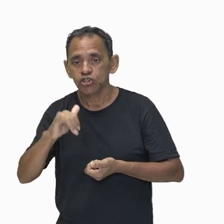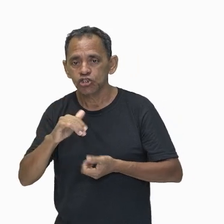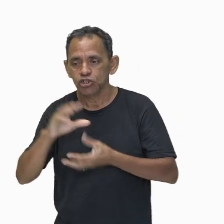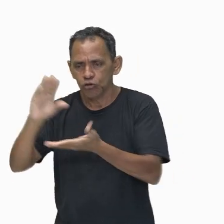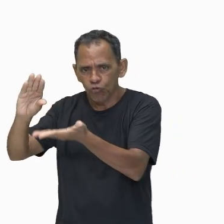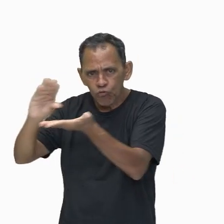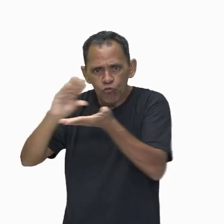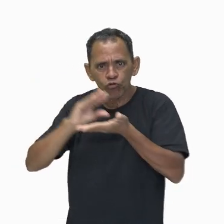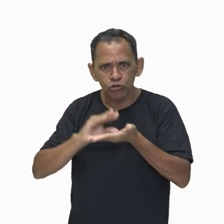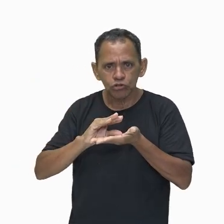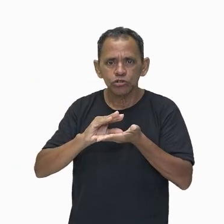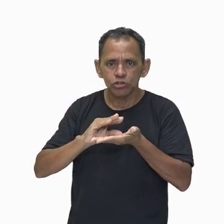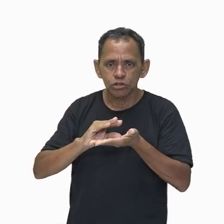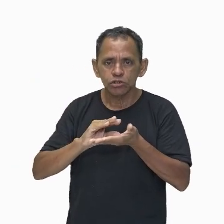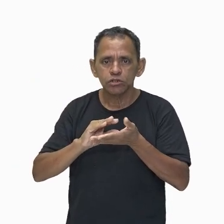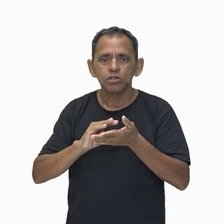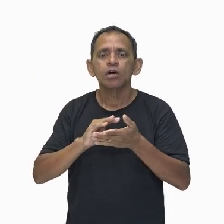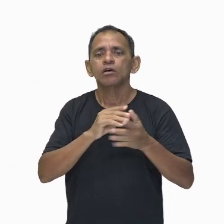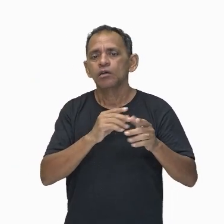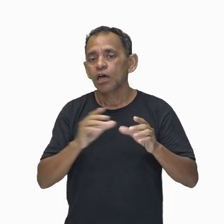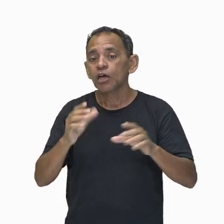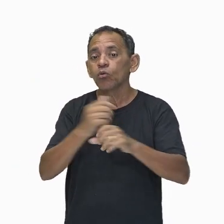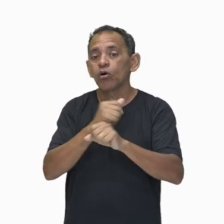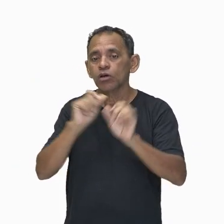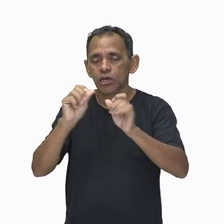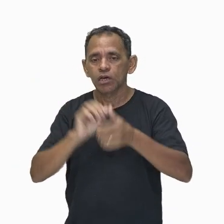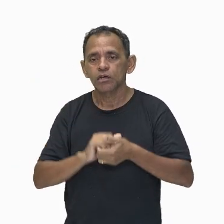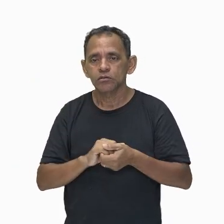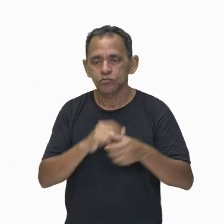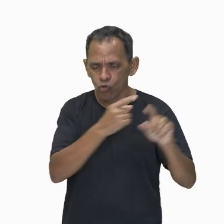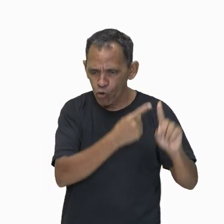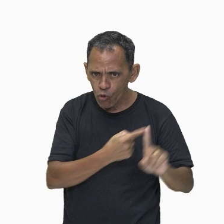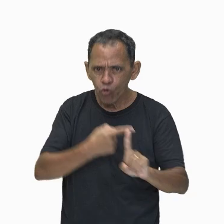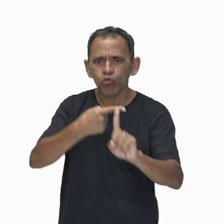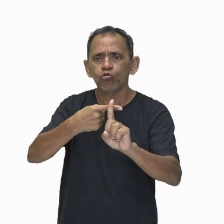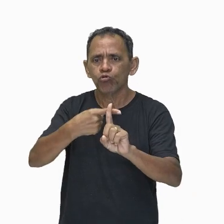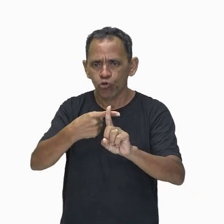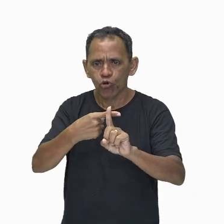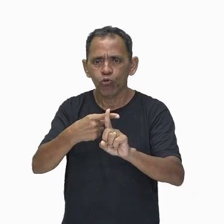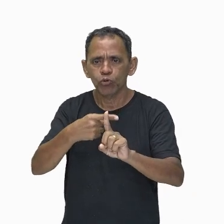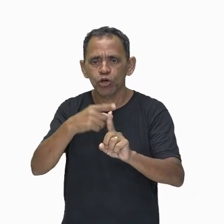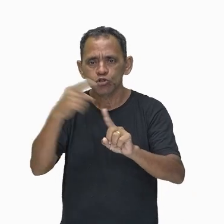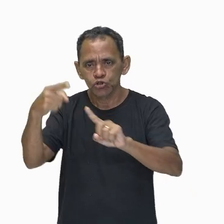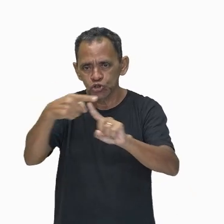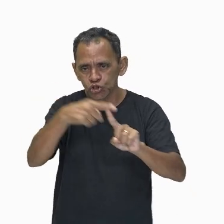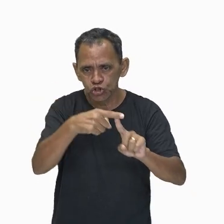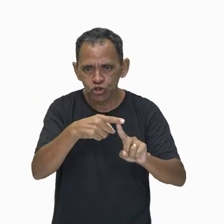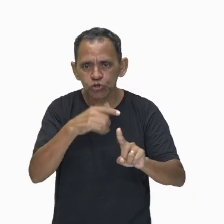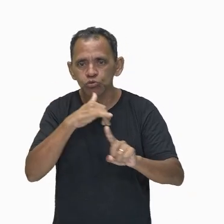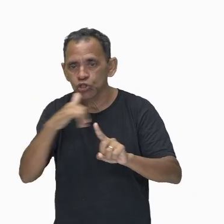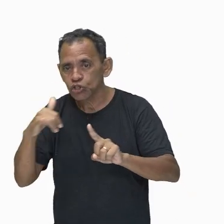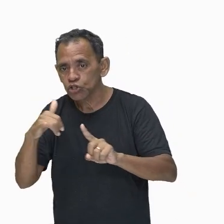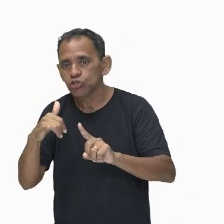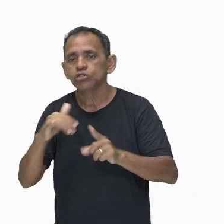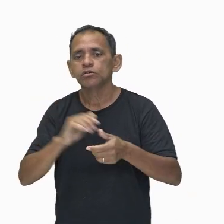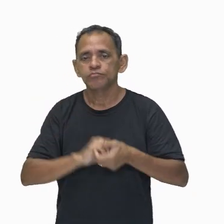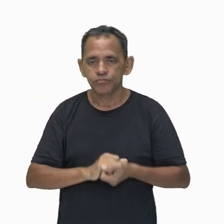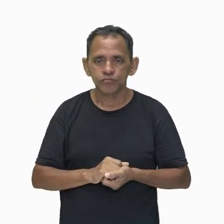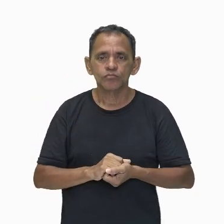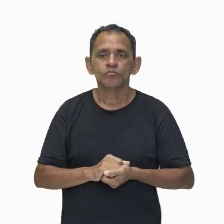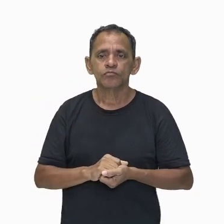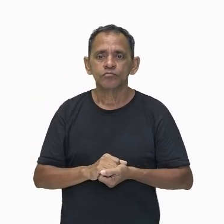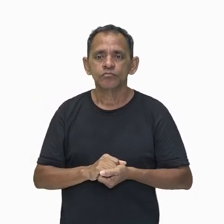igual à soma das energias envolvidas em seu funcionamento, como a térmica, a luminosa, a acústica.